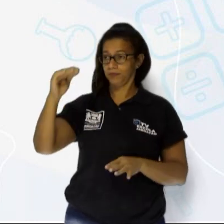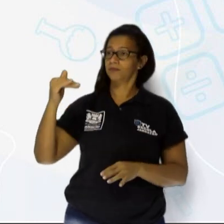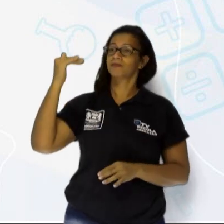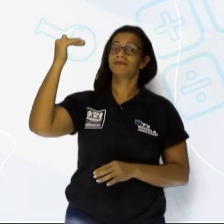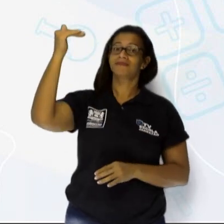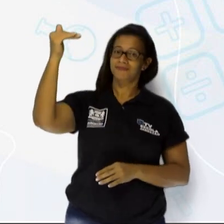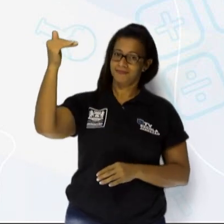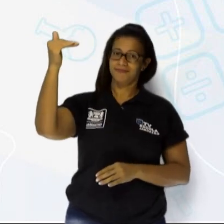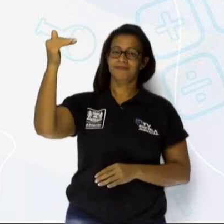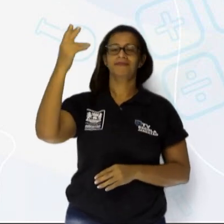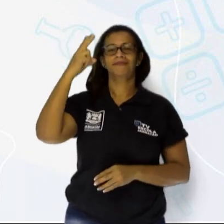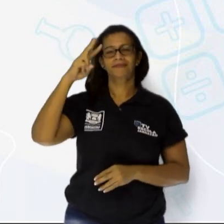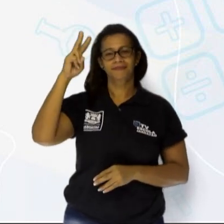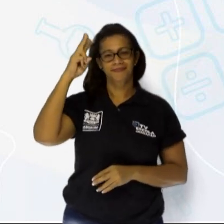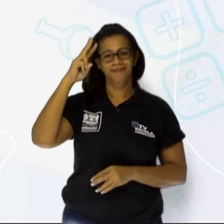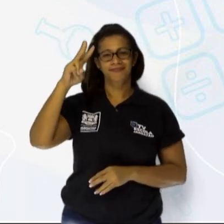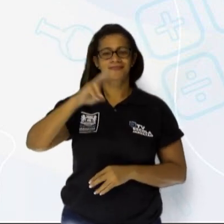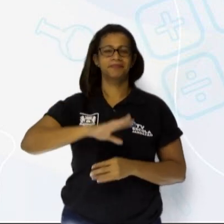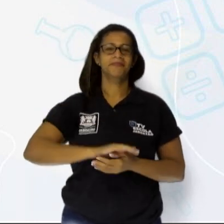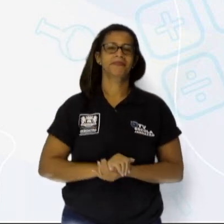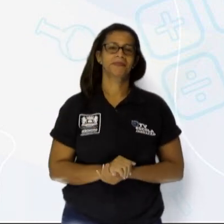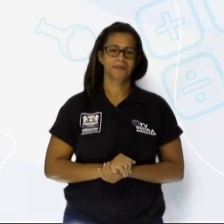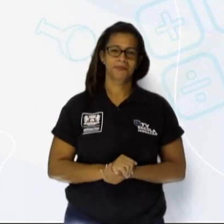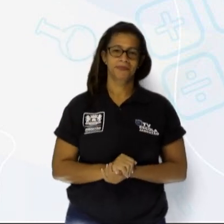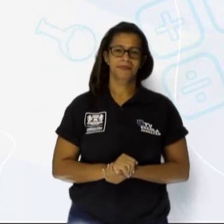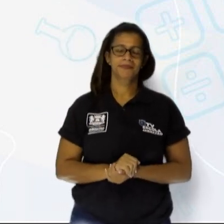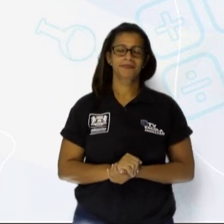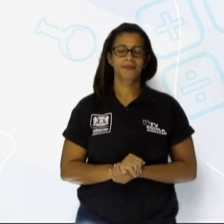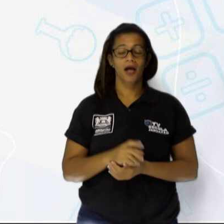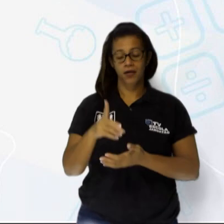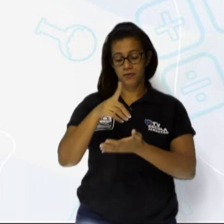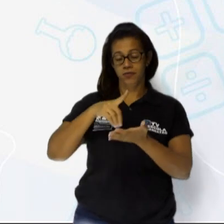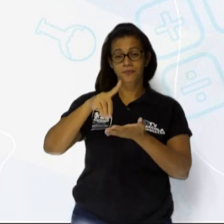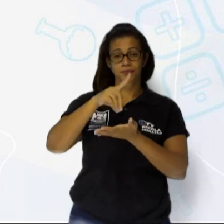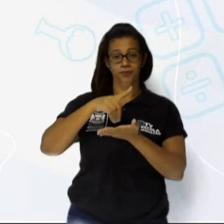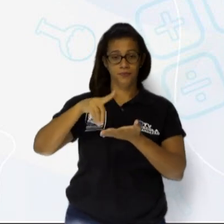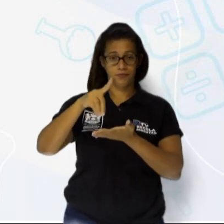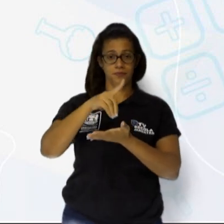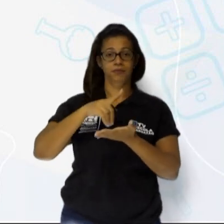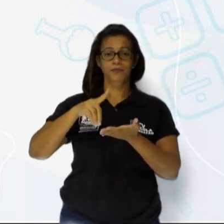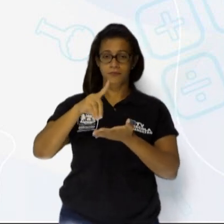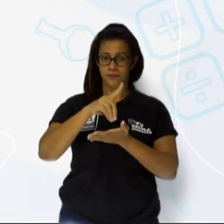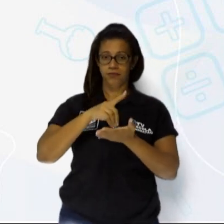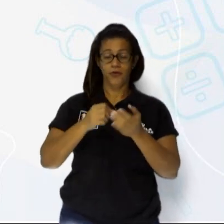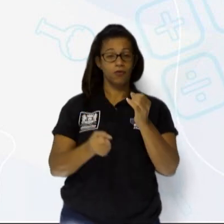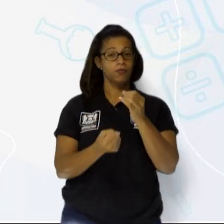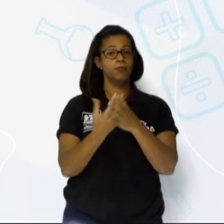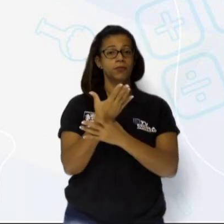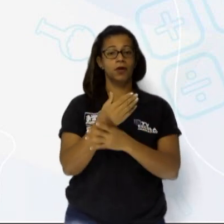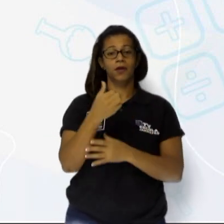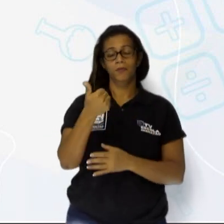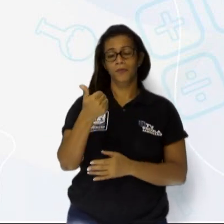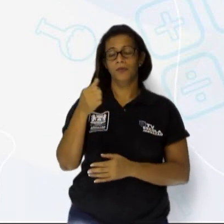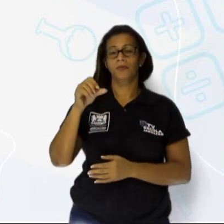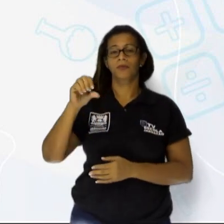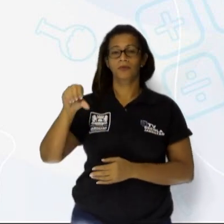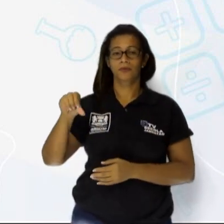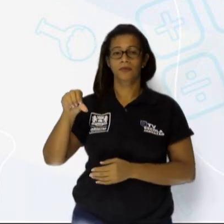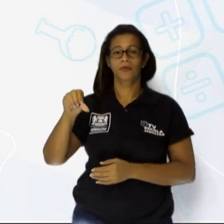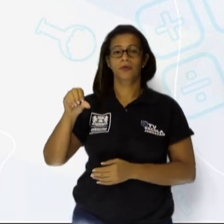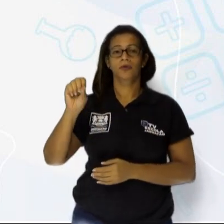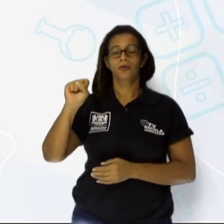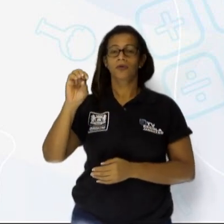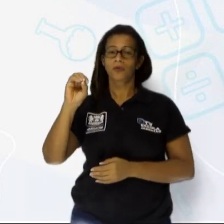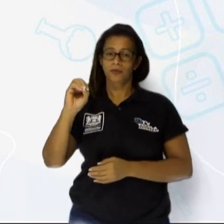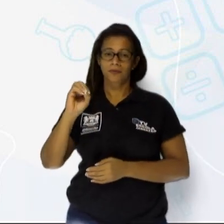lembre dele. Esse CD foi gravado em 1980 pela Ariola. Presta bem atenção à